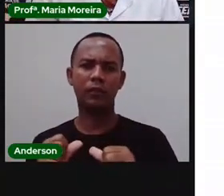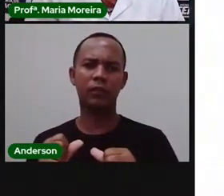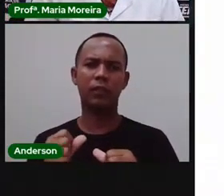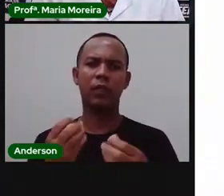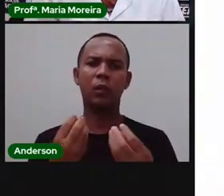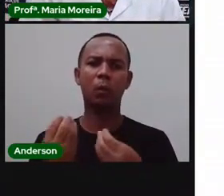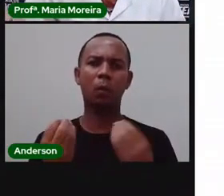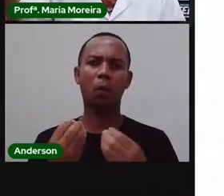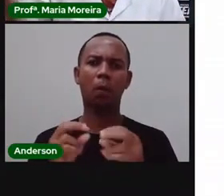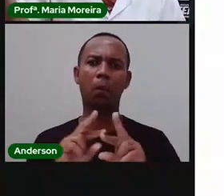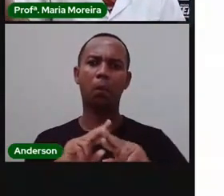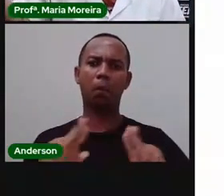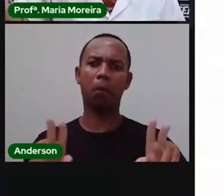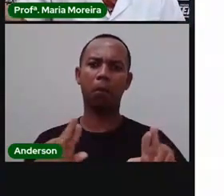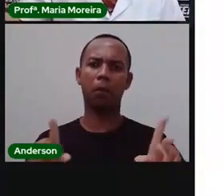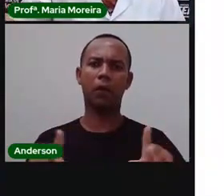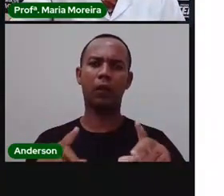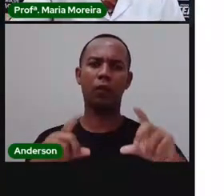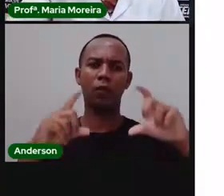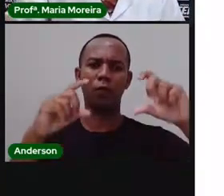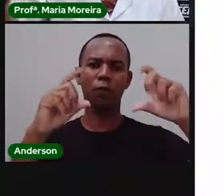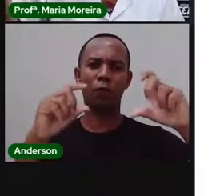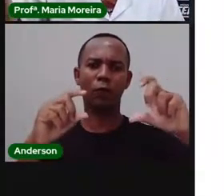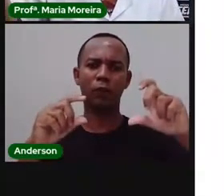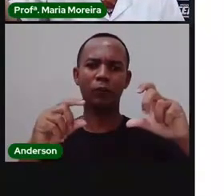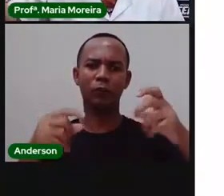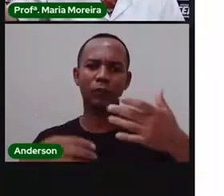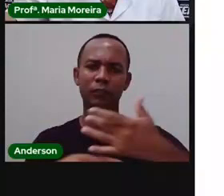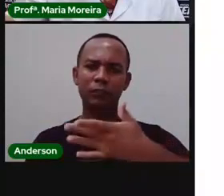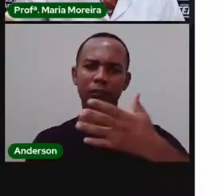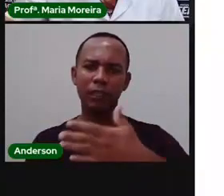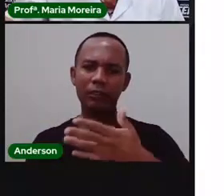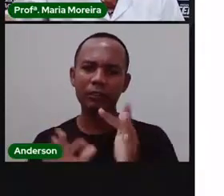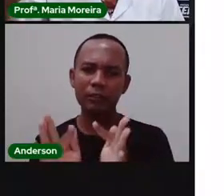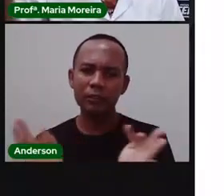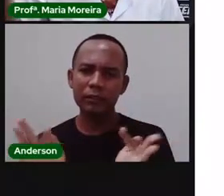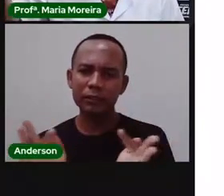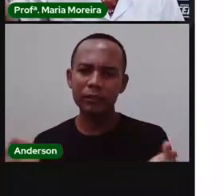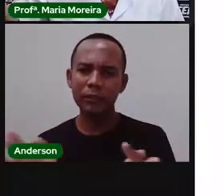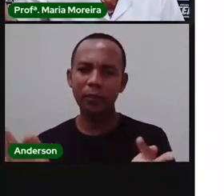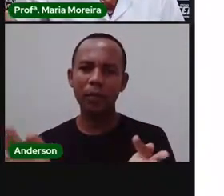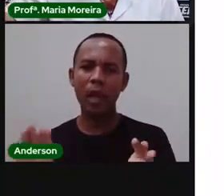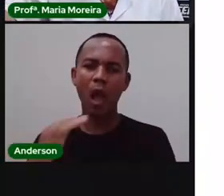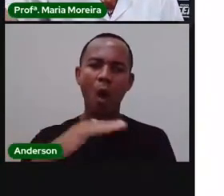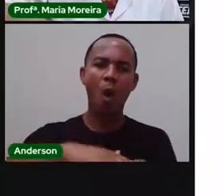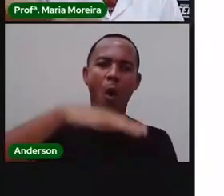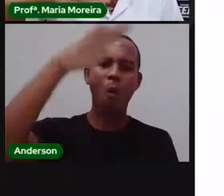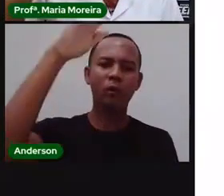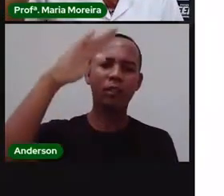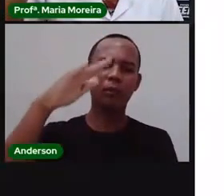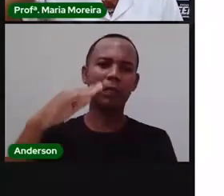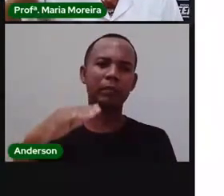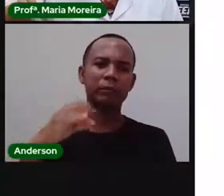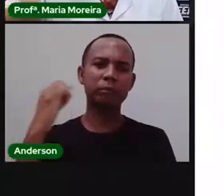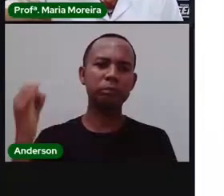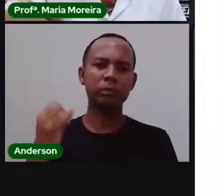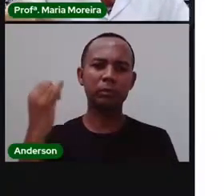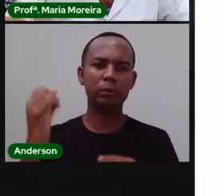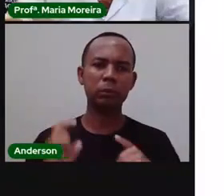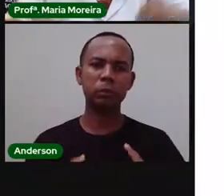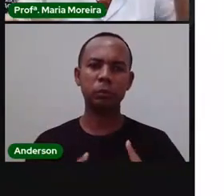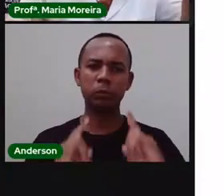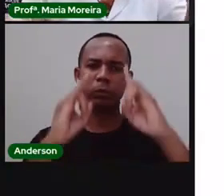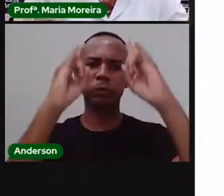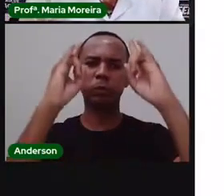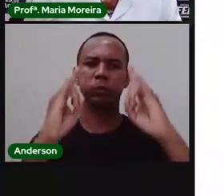Mudanças absurdas. Olha só, uma cidade com poucas casas, sem prédios, ruas mais estreitas, sem carros.